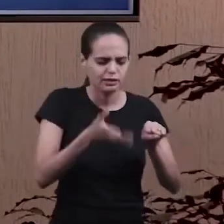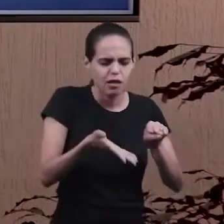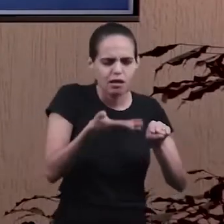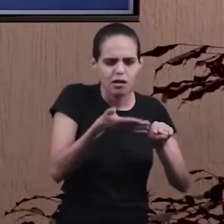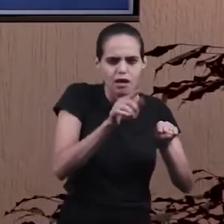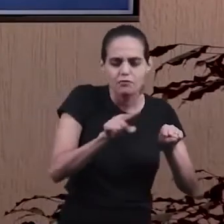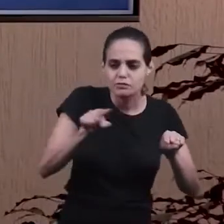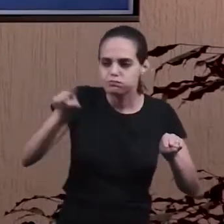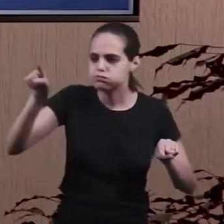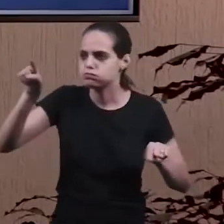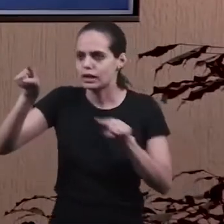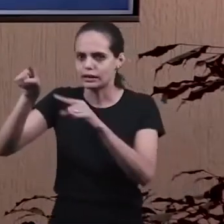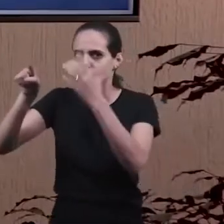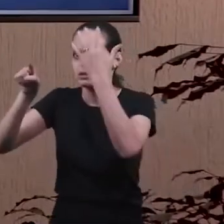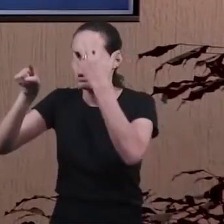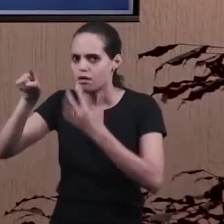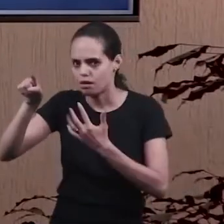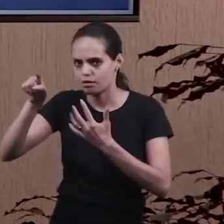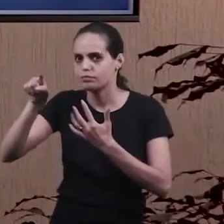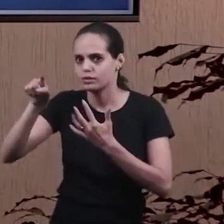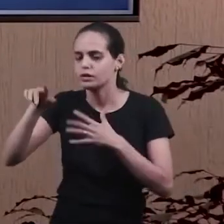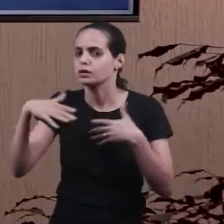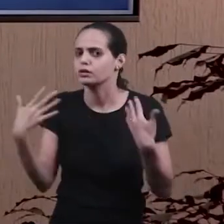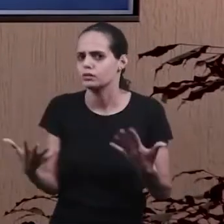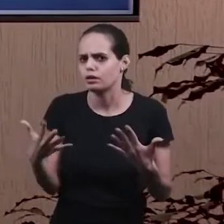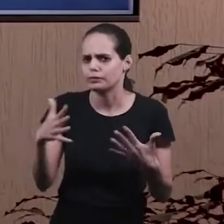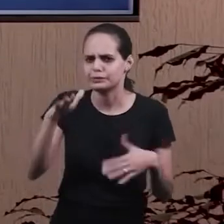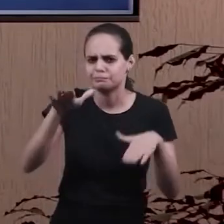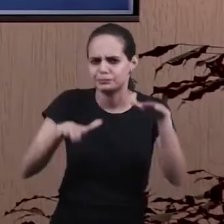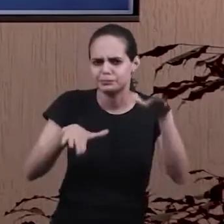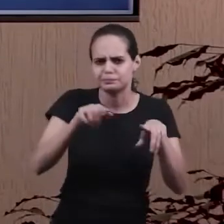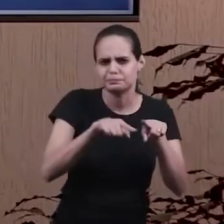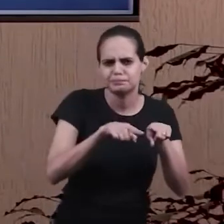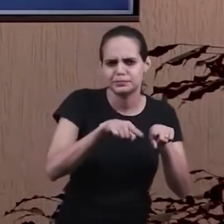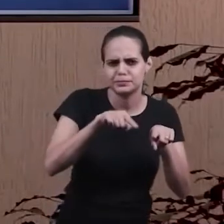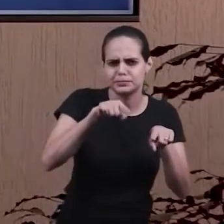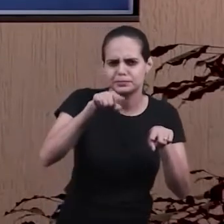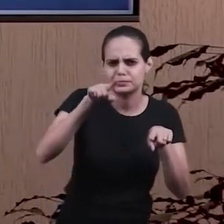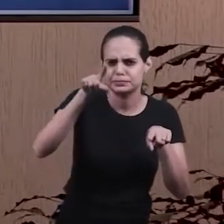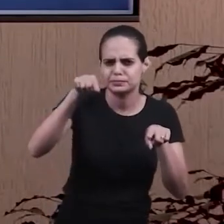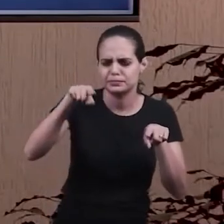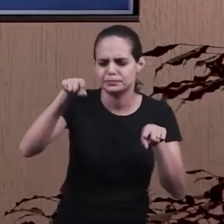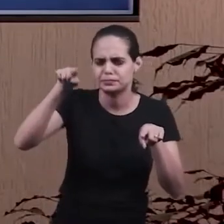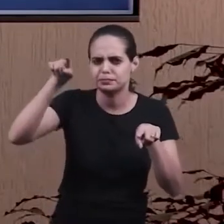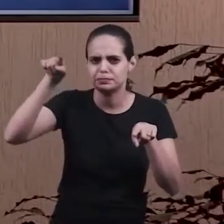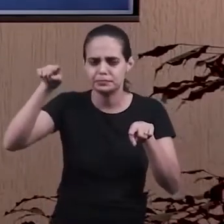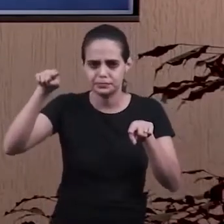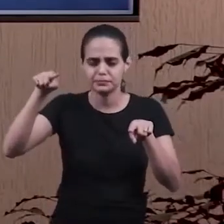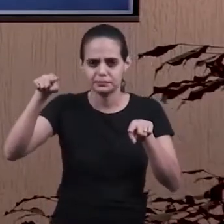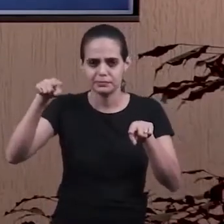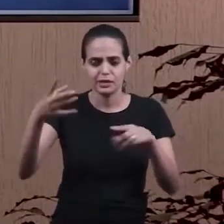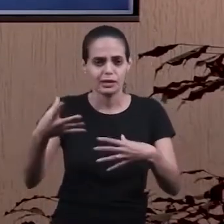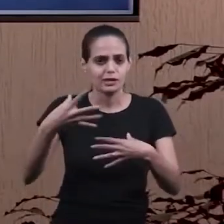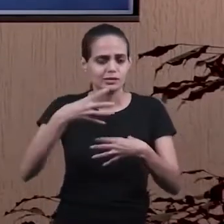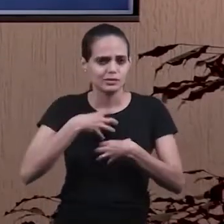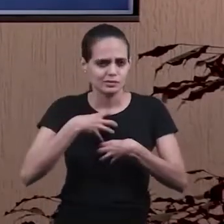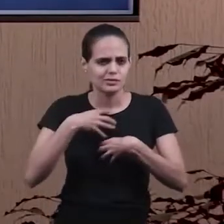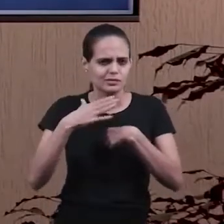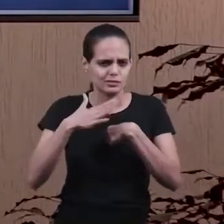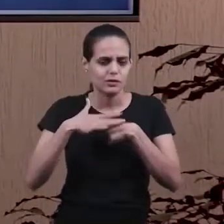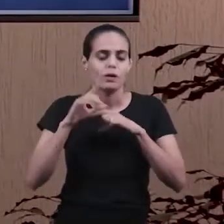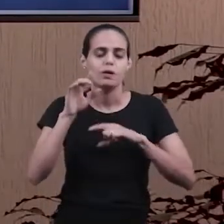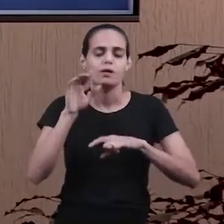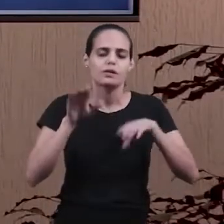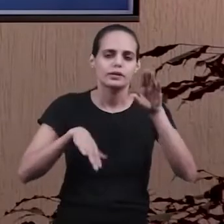a outra ponta extremamente grave, então essa variabilidade de sintomatologia vai variar de acordo